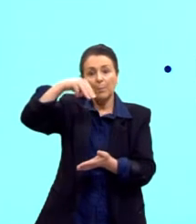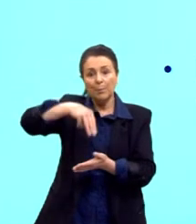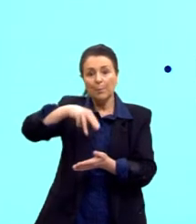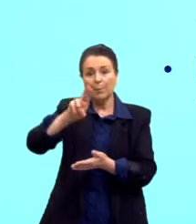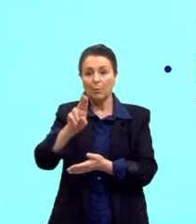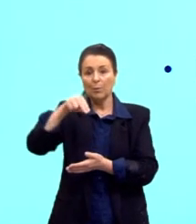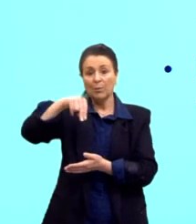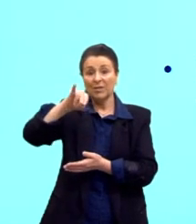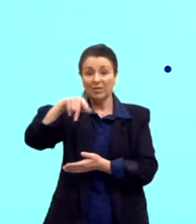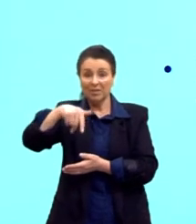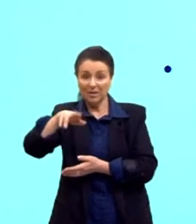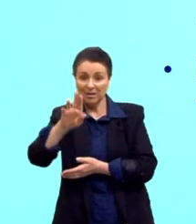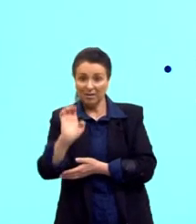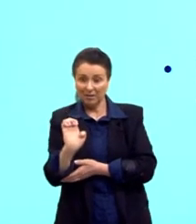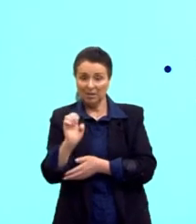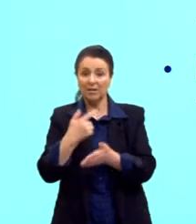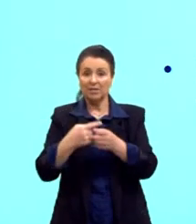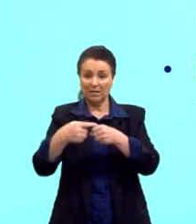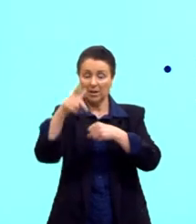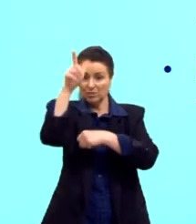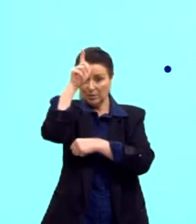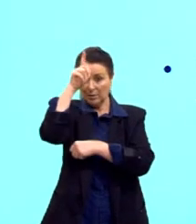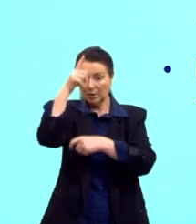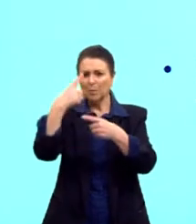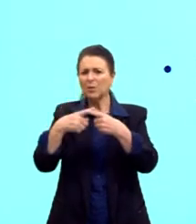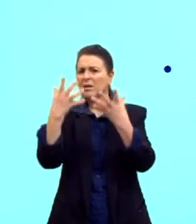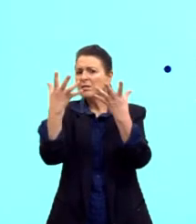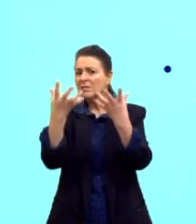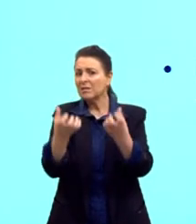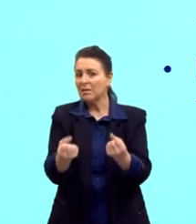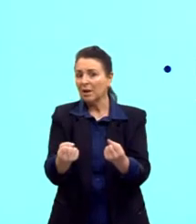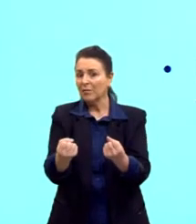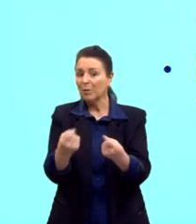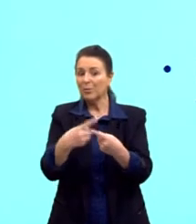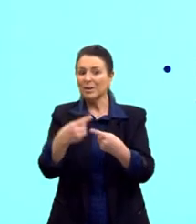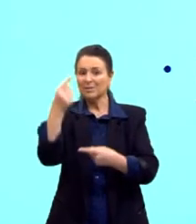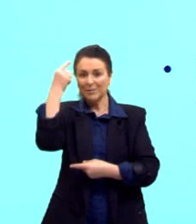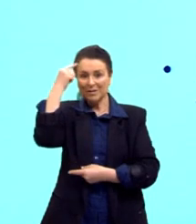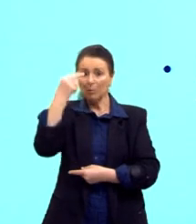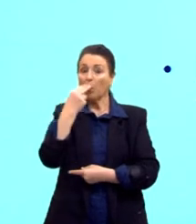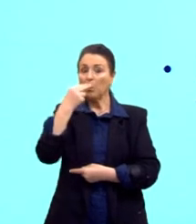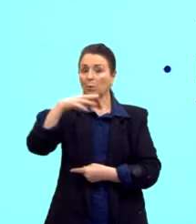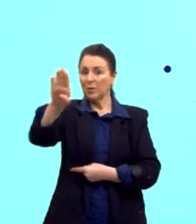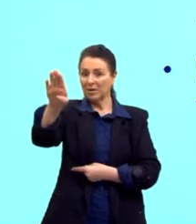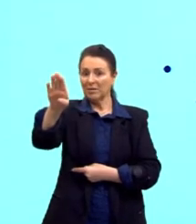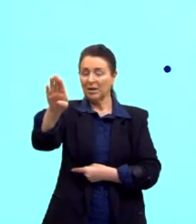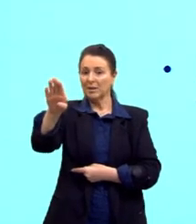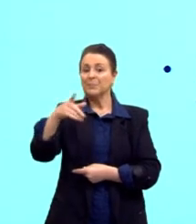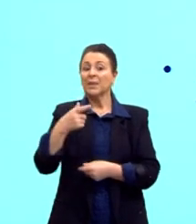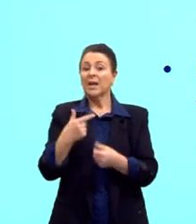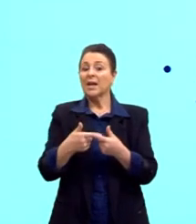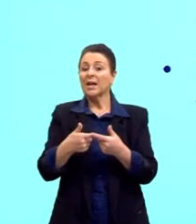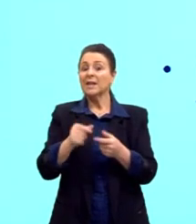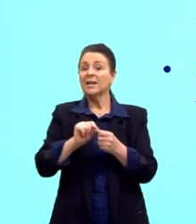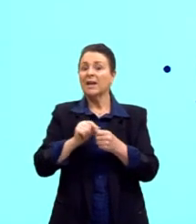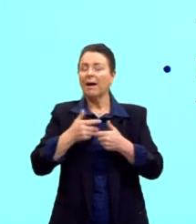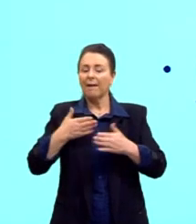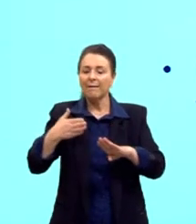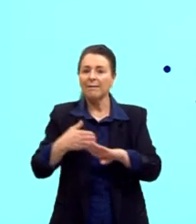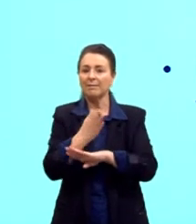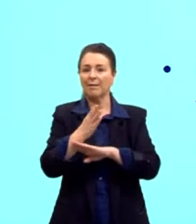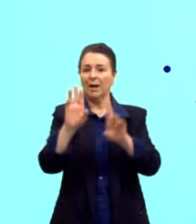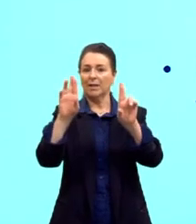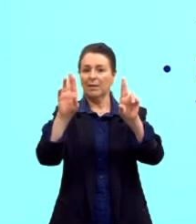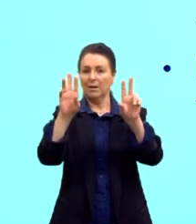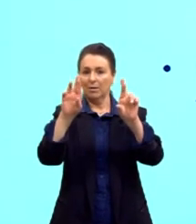Por quê? Porque eles achavam que o Hitler ia se voltar para a União Soviética e ia derrotar o comunismo, Então, o Ocidente foi